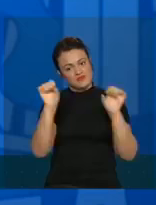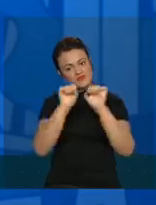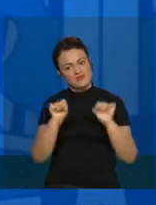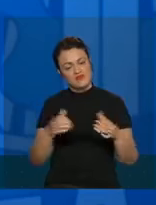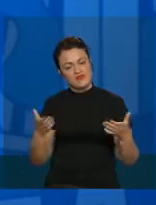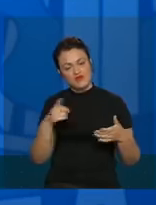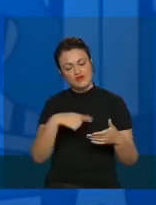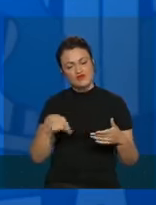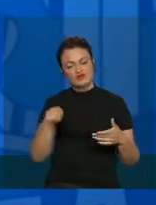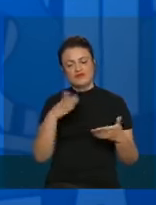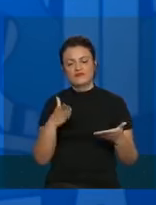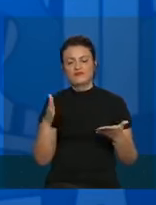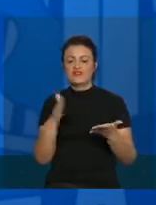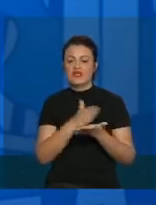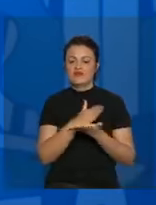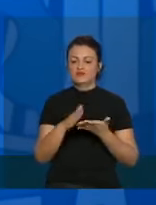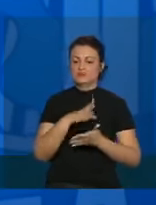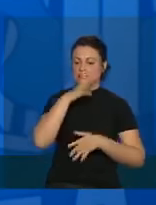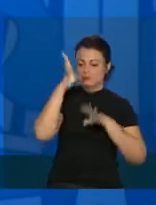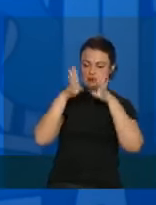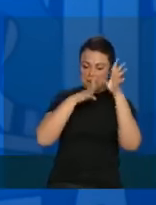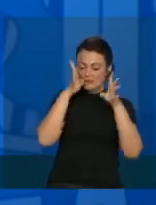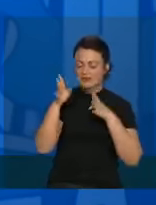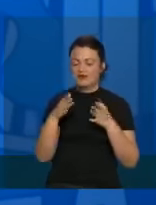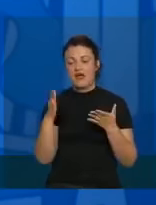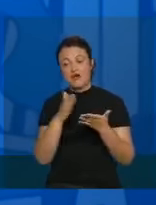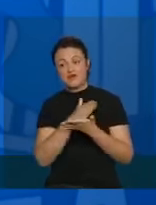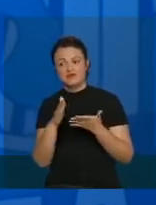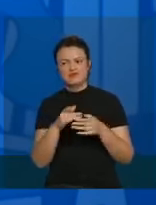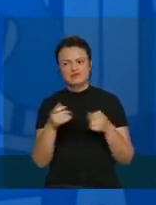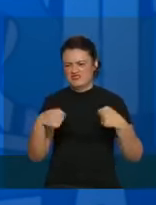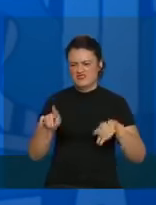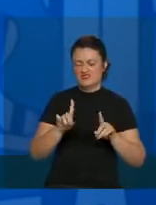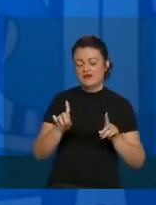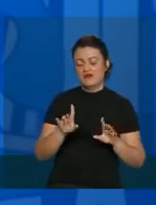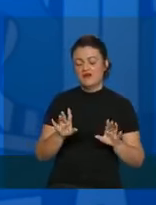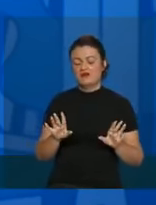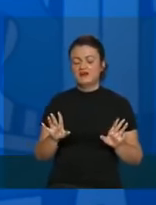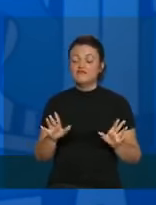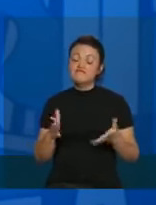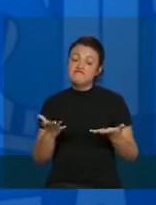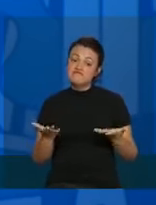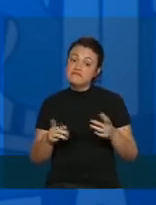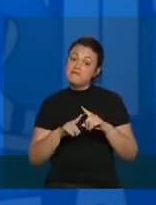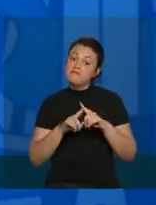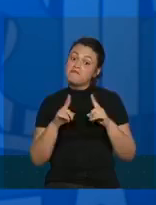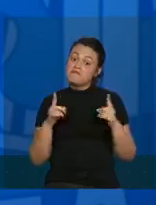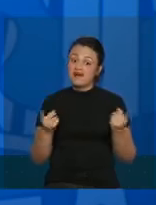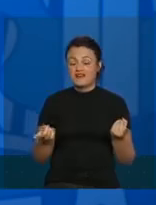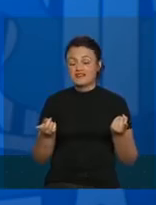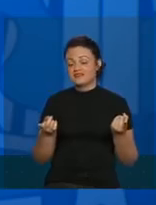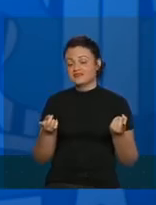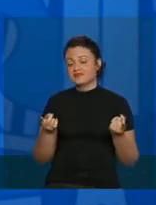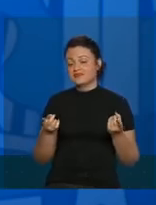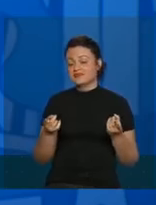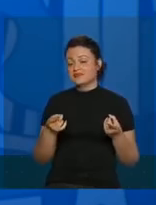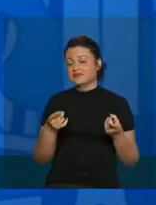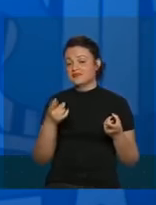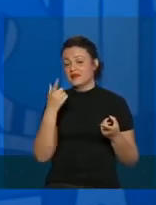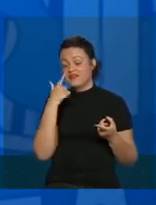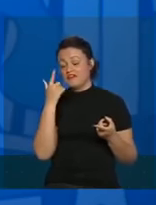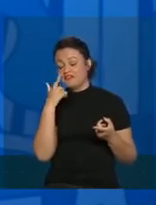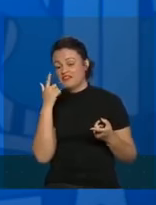alguns acham que foi exagero, outros acham que não deveria, mas, por vias de